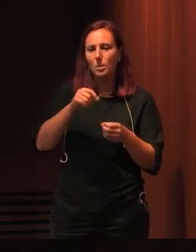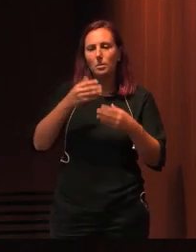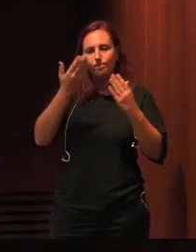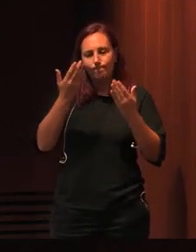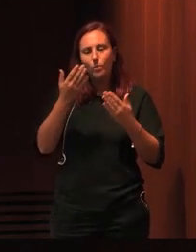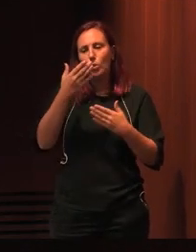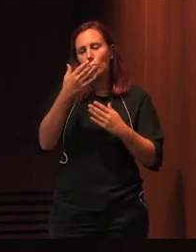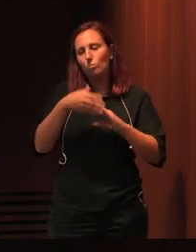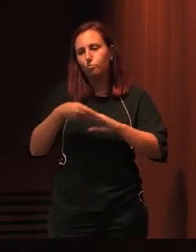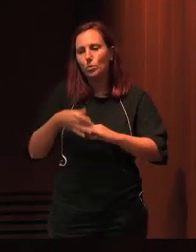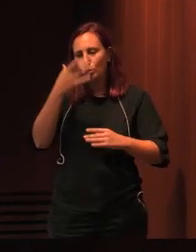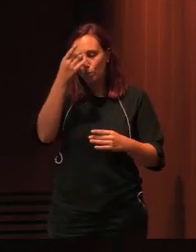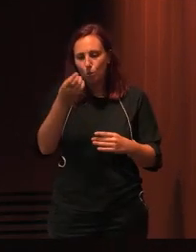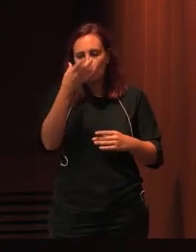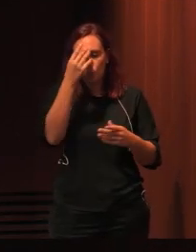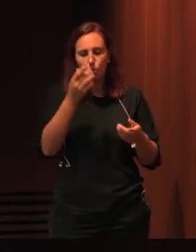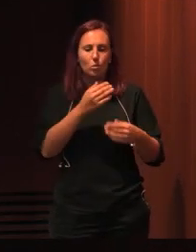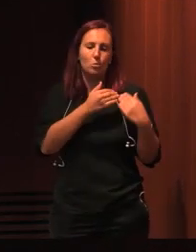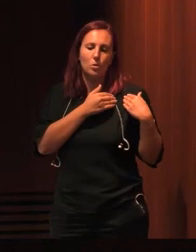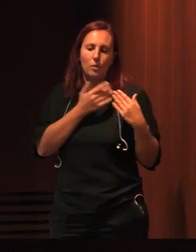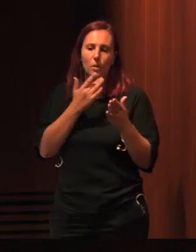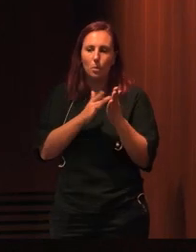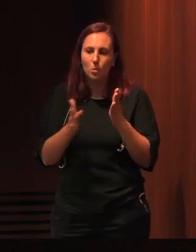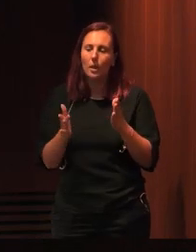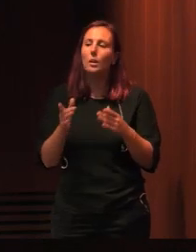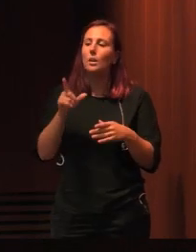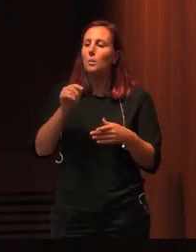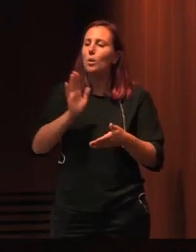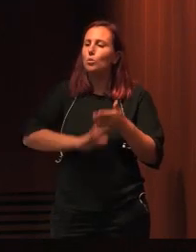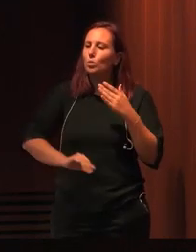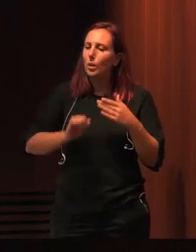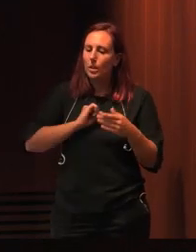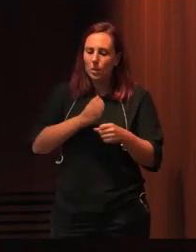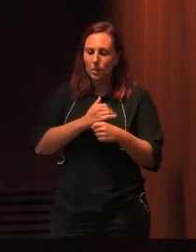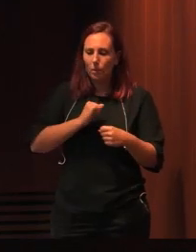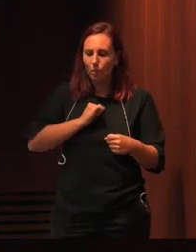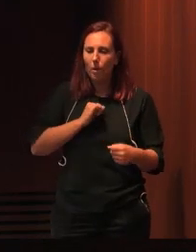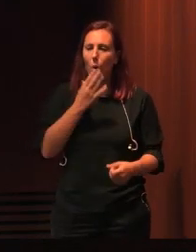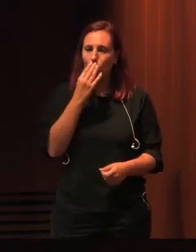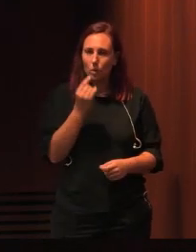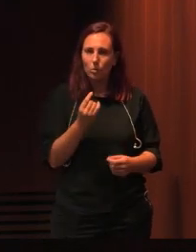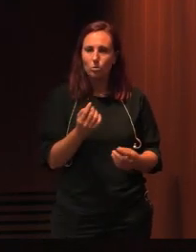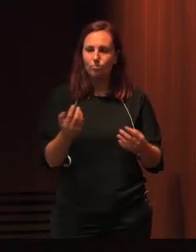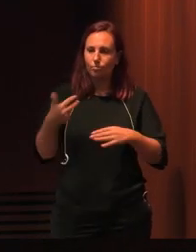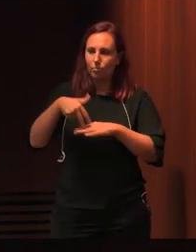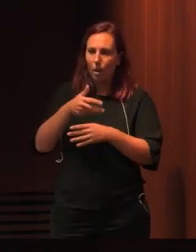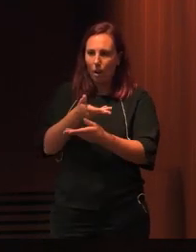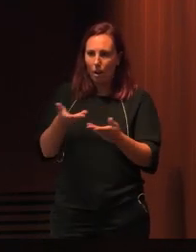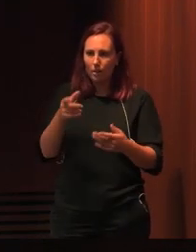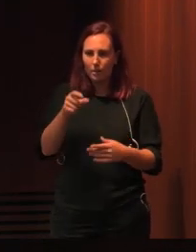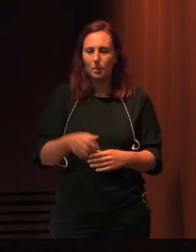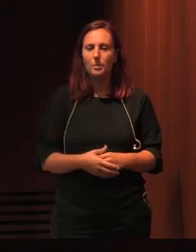os professores bibliotecários, os coordenadores interconselhivos, os meus colegas de gabinete, os alunos que aqui estão presentes.